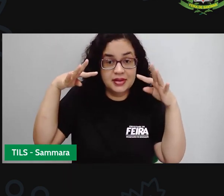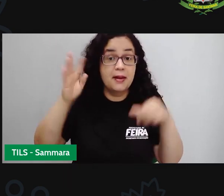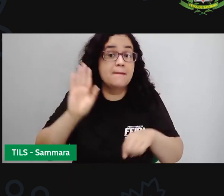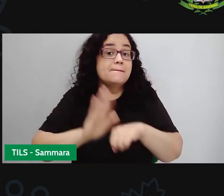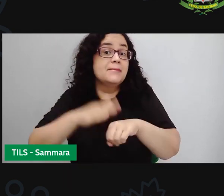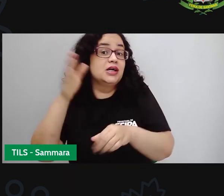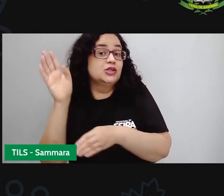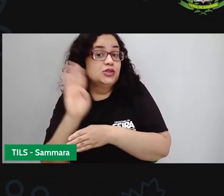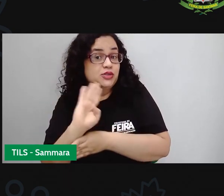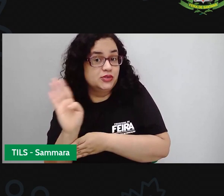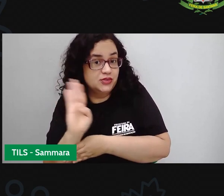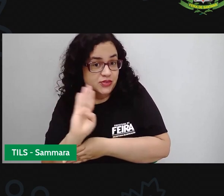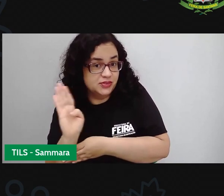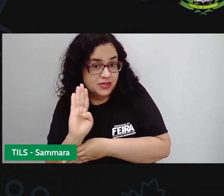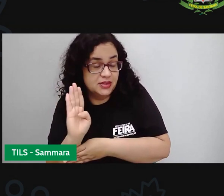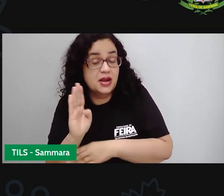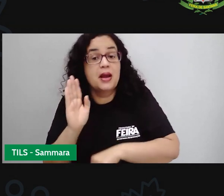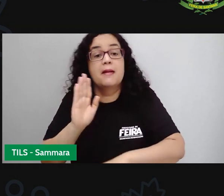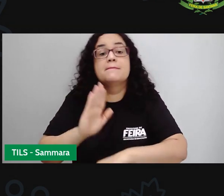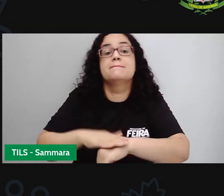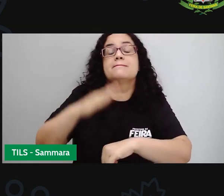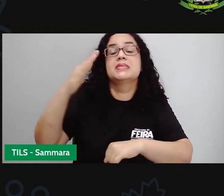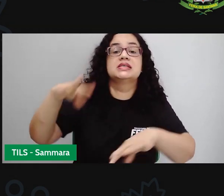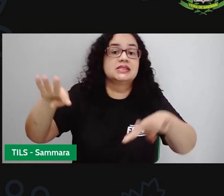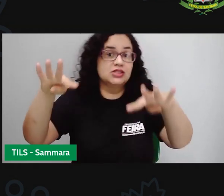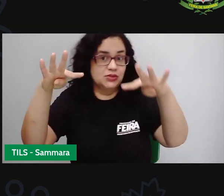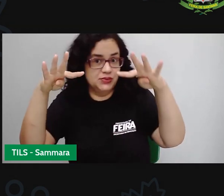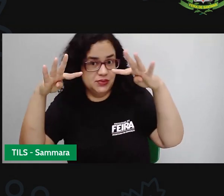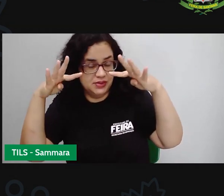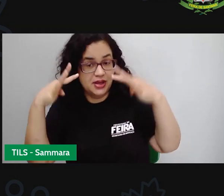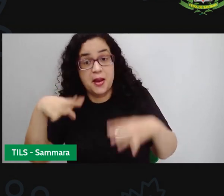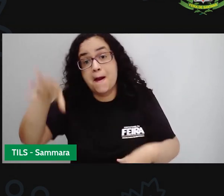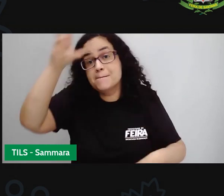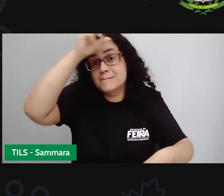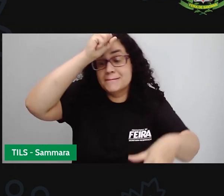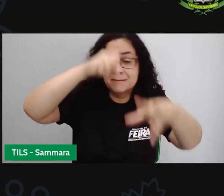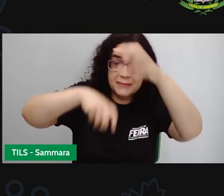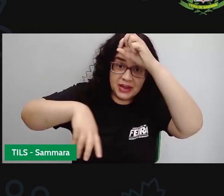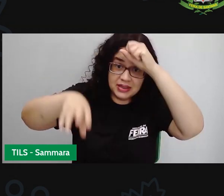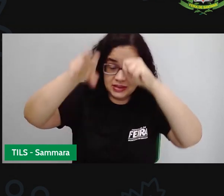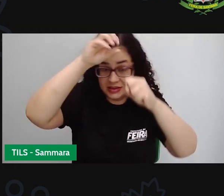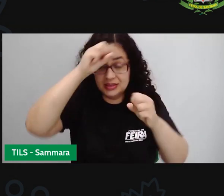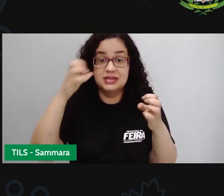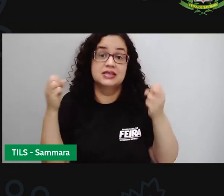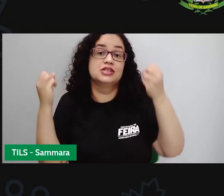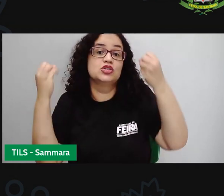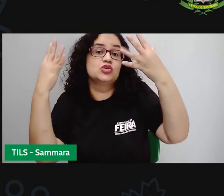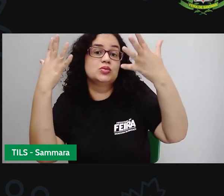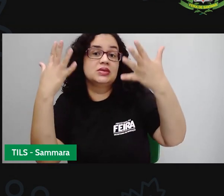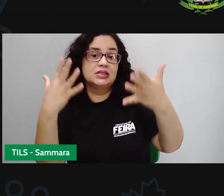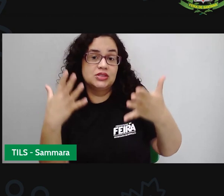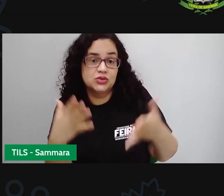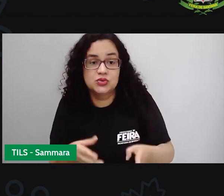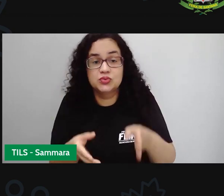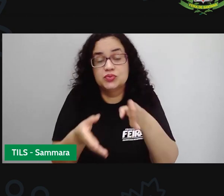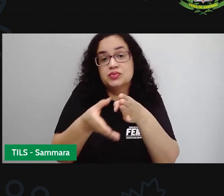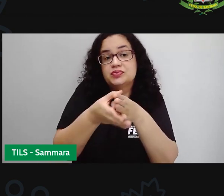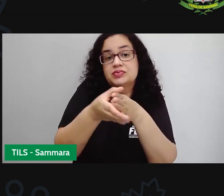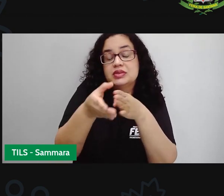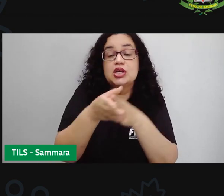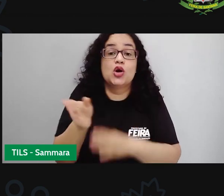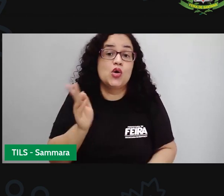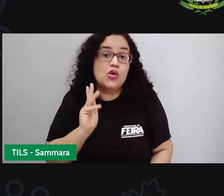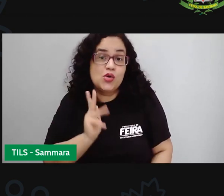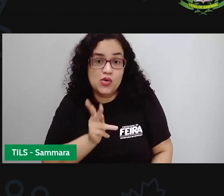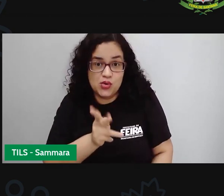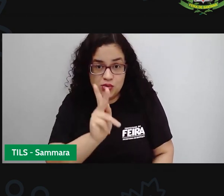para mais uma videoaula, para mais uma vez prestar atenção e aprender aí as explicações, e das orientações, para dar